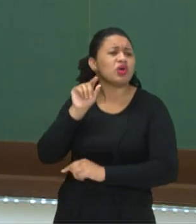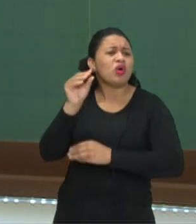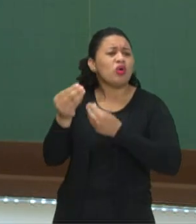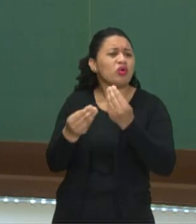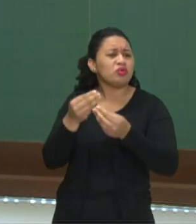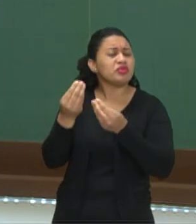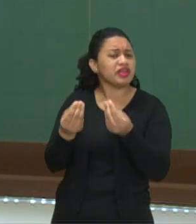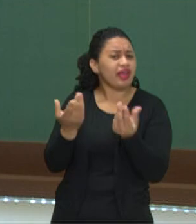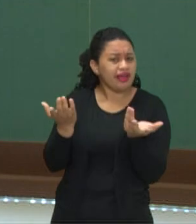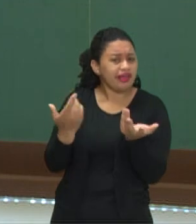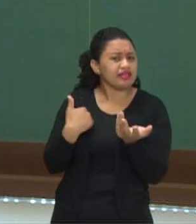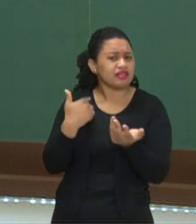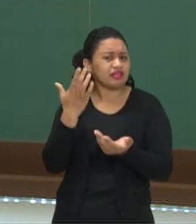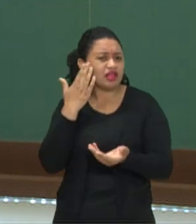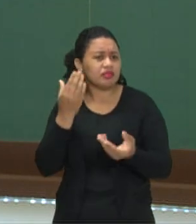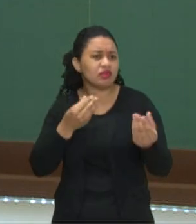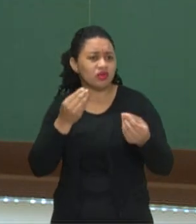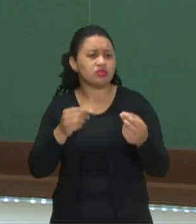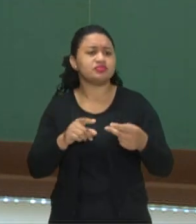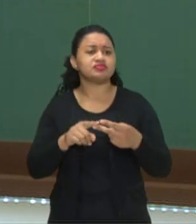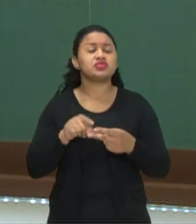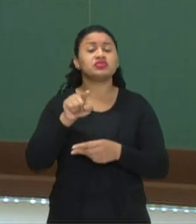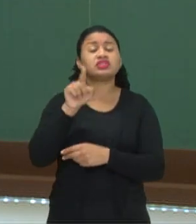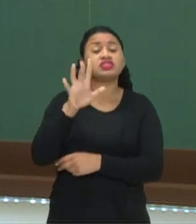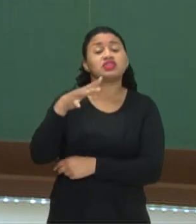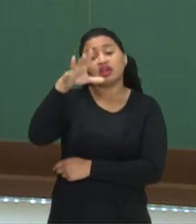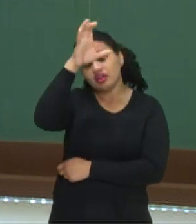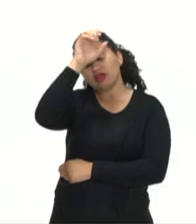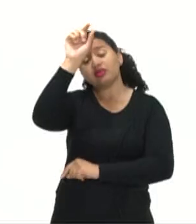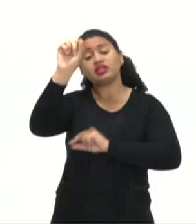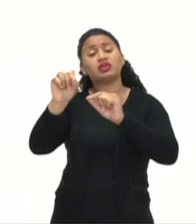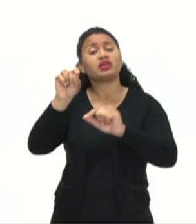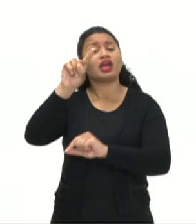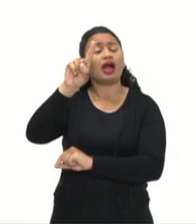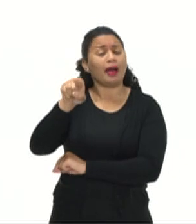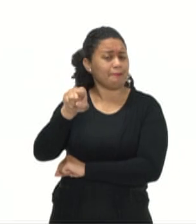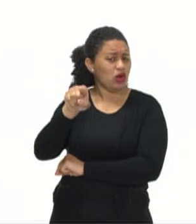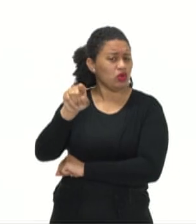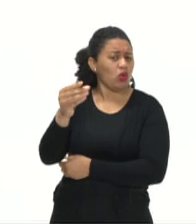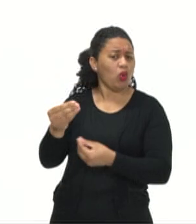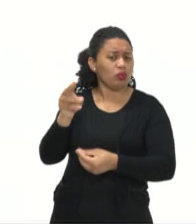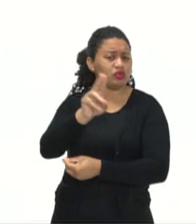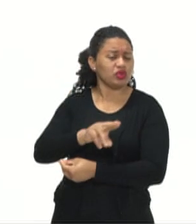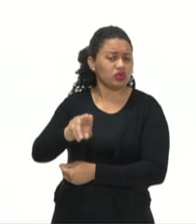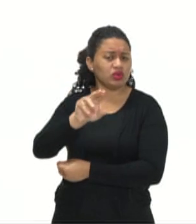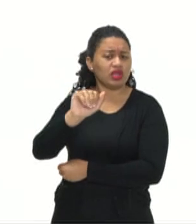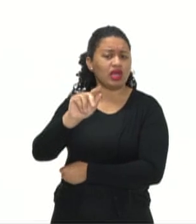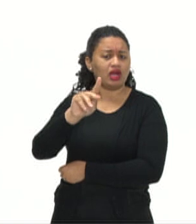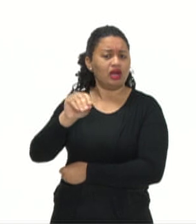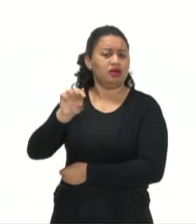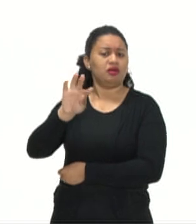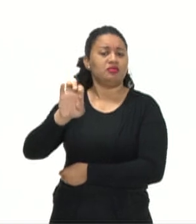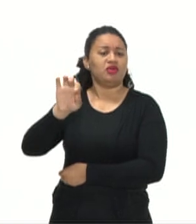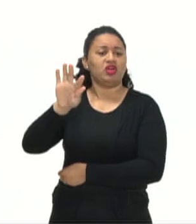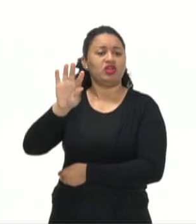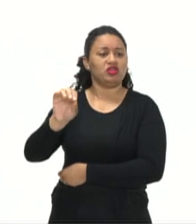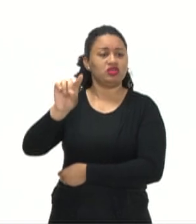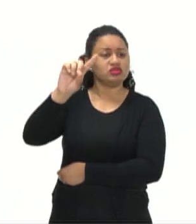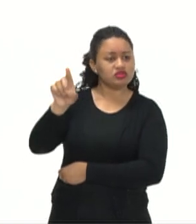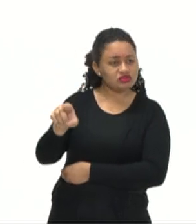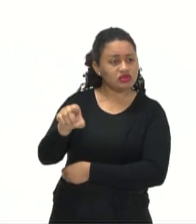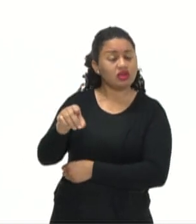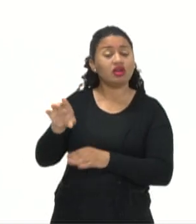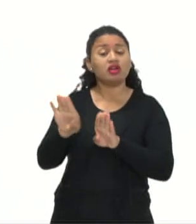Genitive Case? Você já aprendeu sobre o uso do apóstrofo? E sobre o gênero